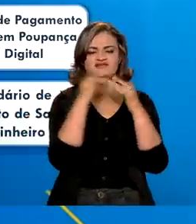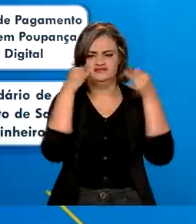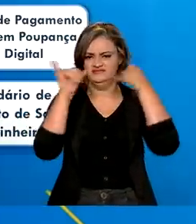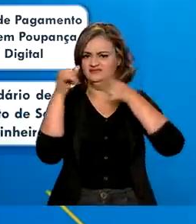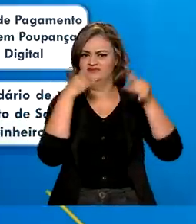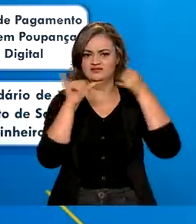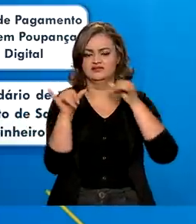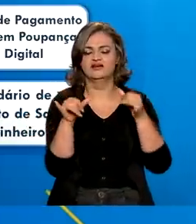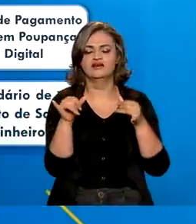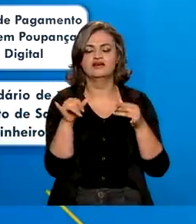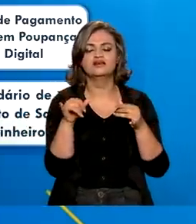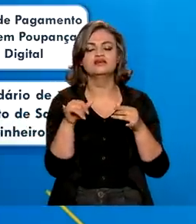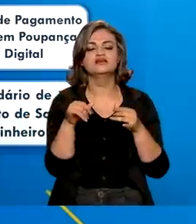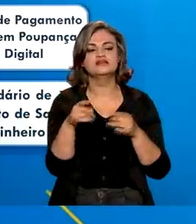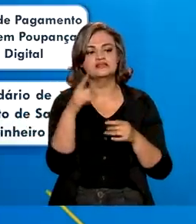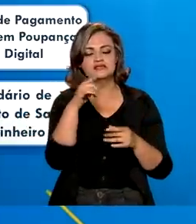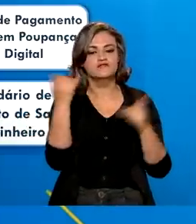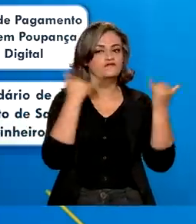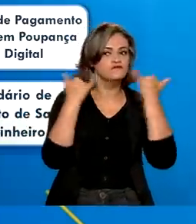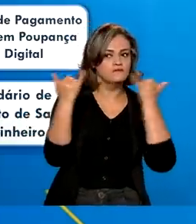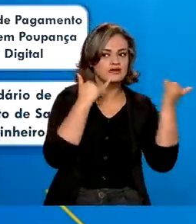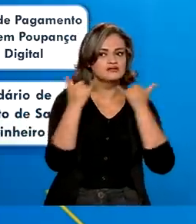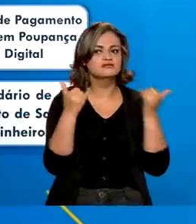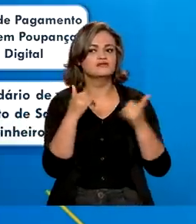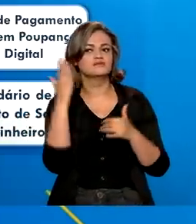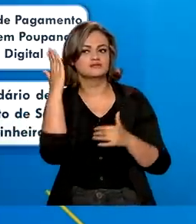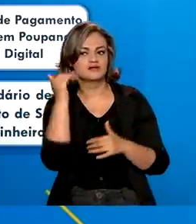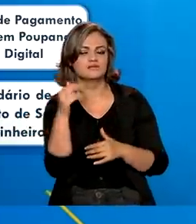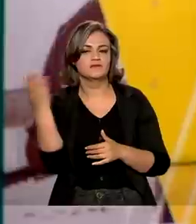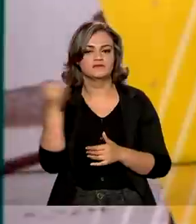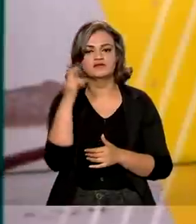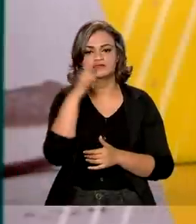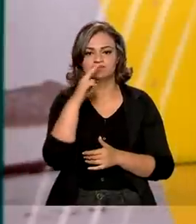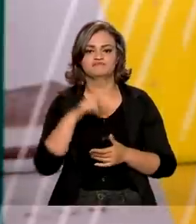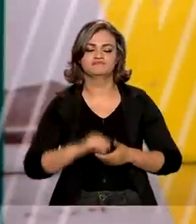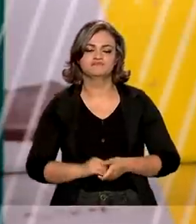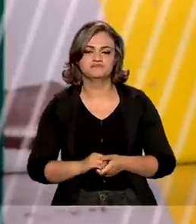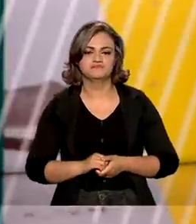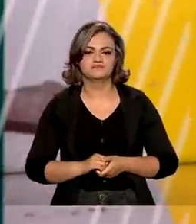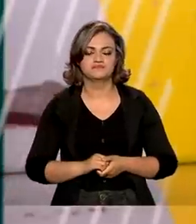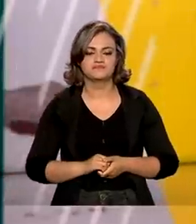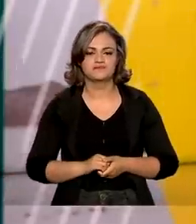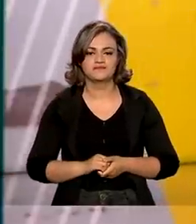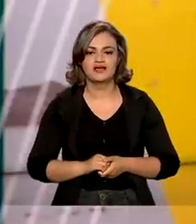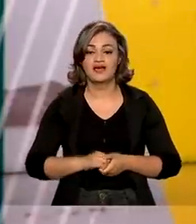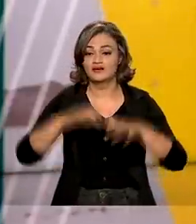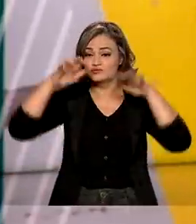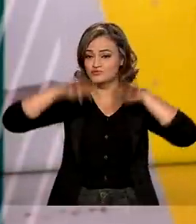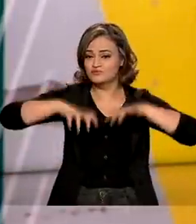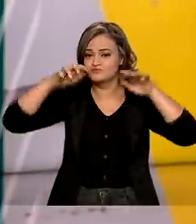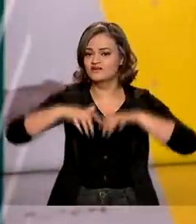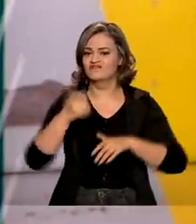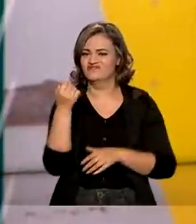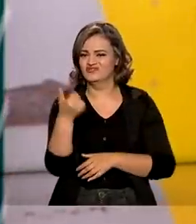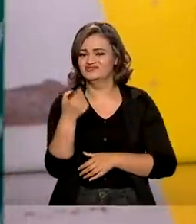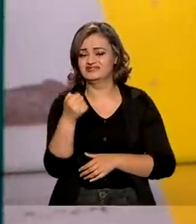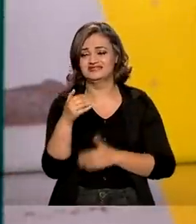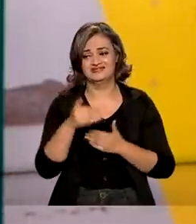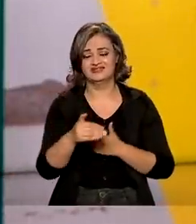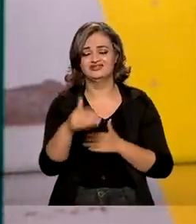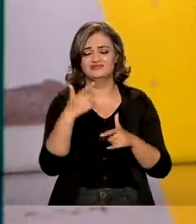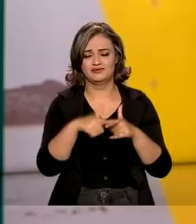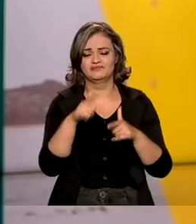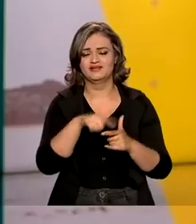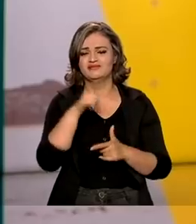aglomerações e estejam bem informados sobre o auxílio. Com a falta de chuvas, o Brasil deve sofrer uma